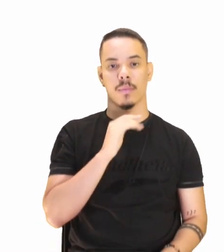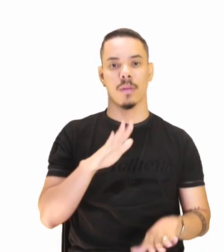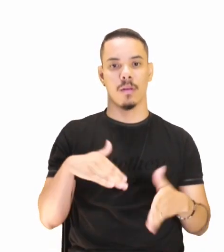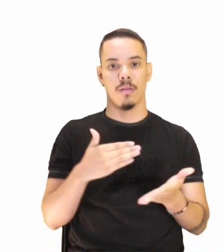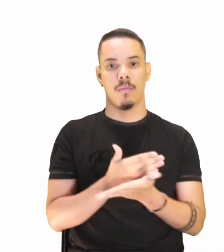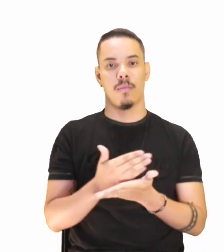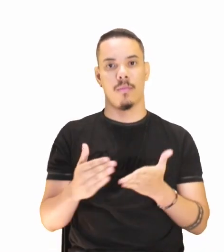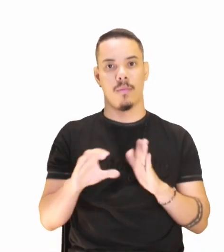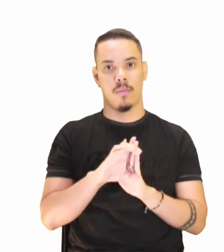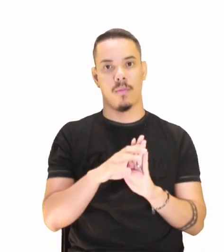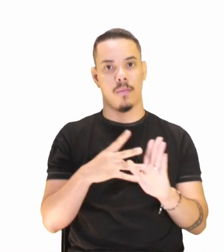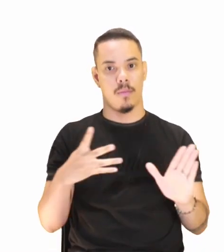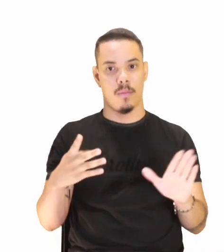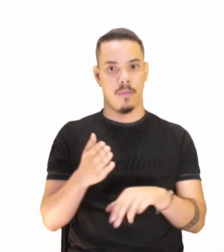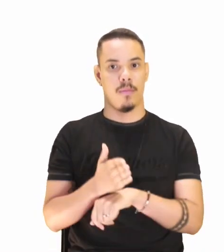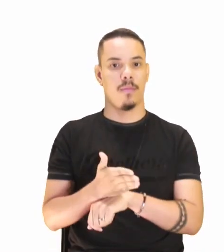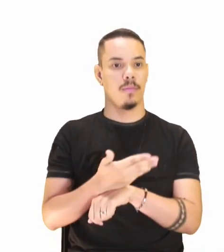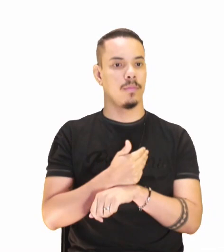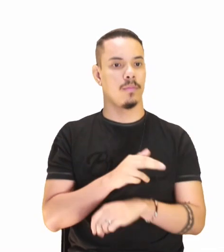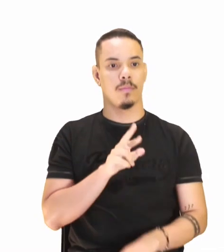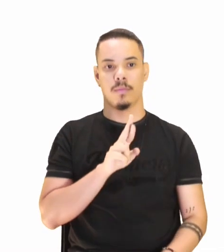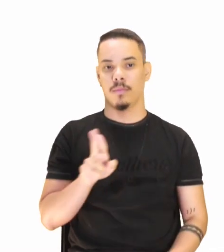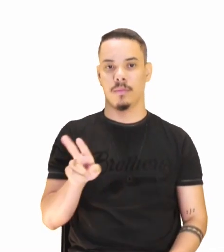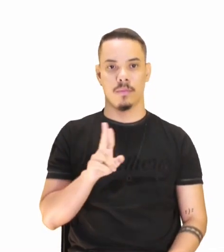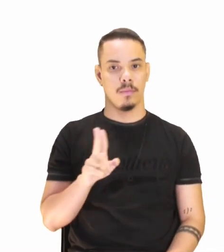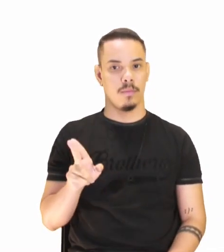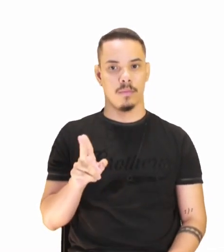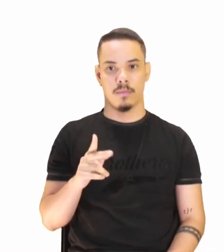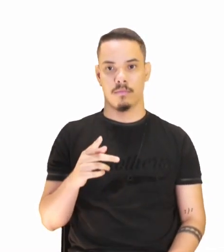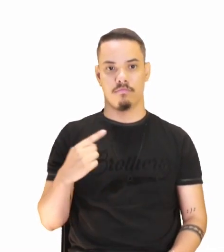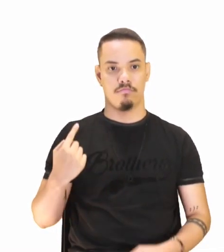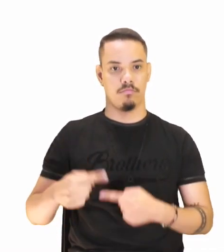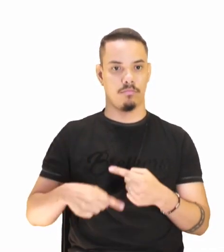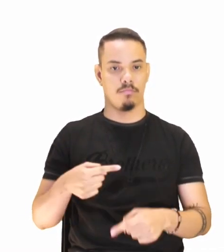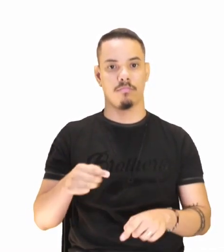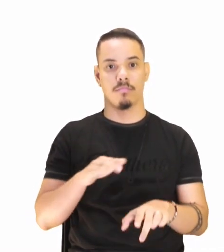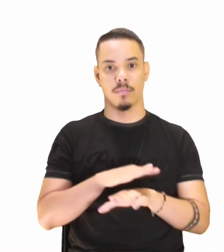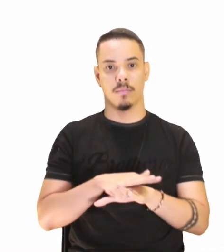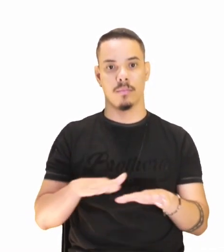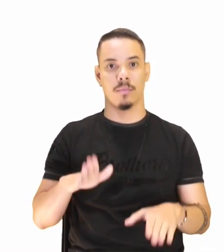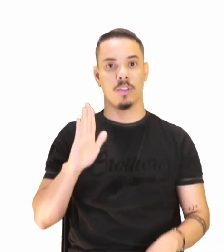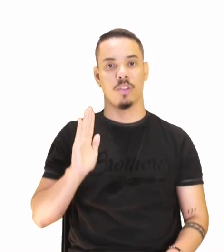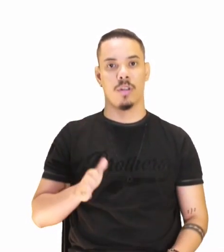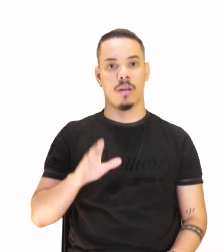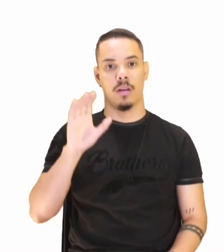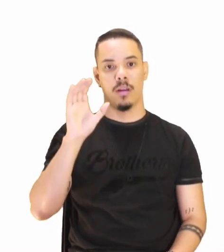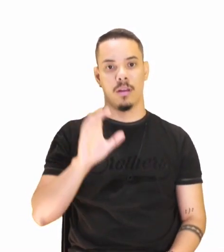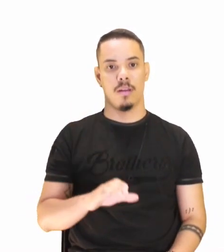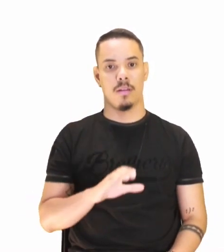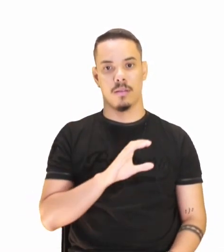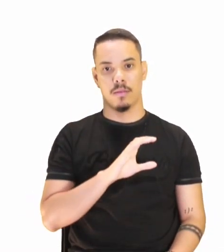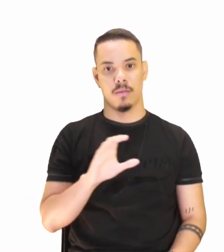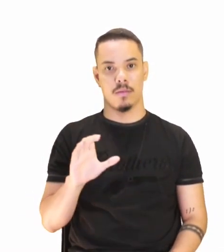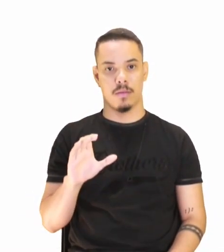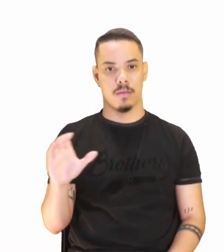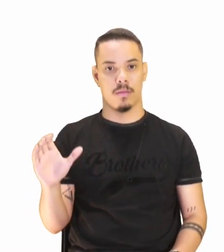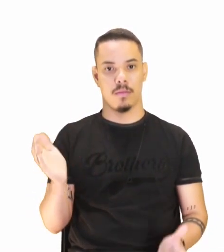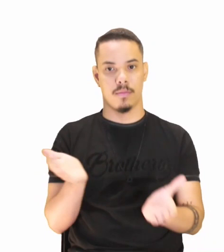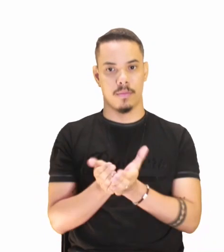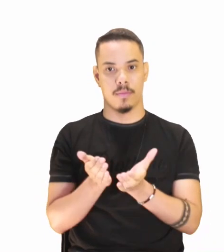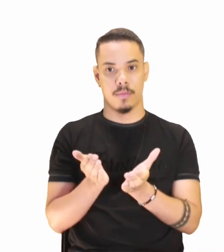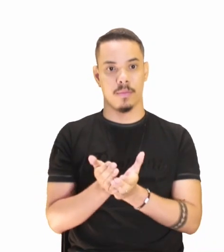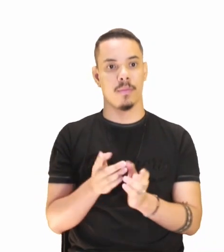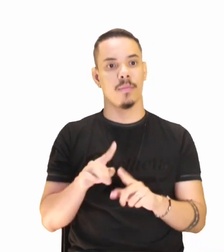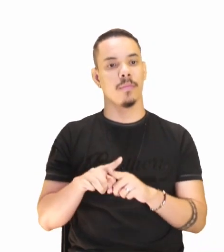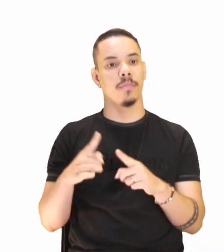começou o capítulo anterior, não era ainda gerado. Quando acabou, era cristão e católico. Entre outras,